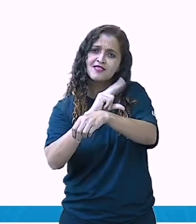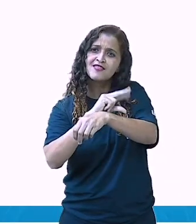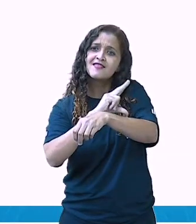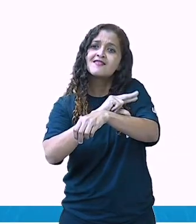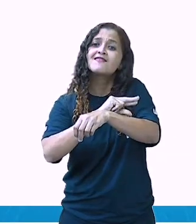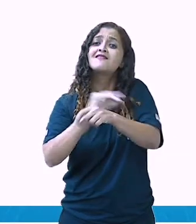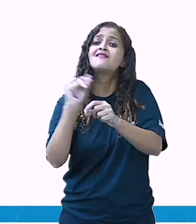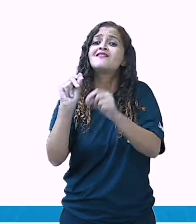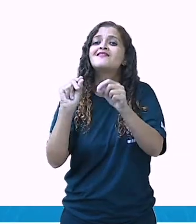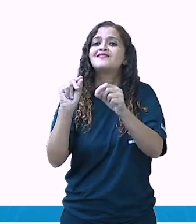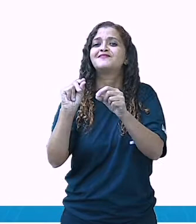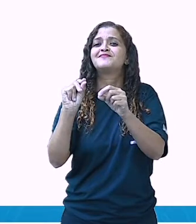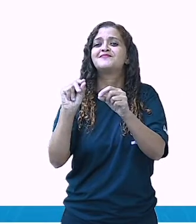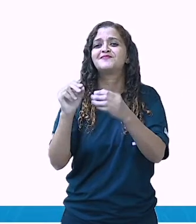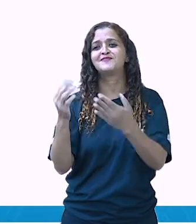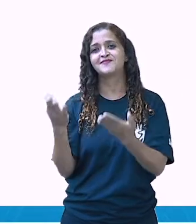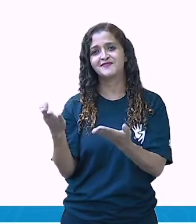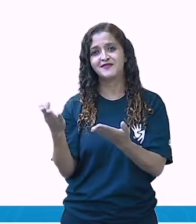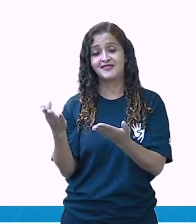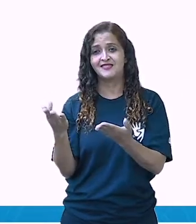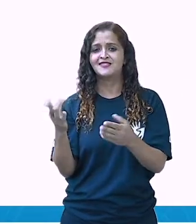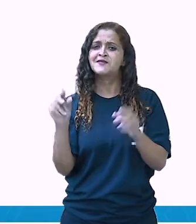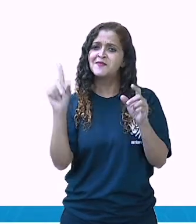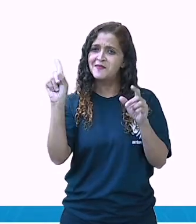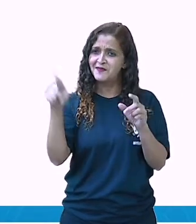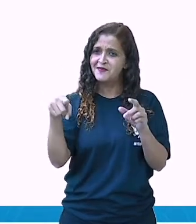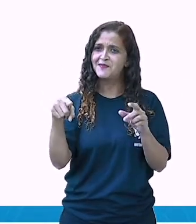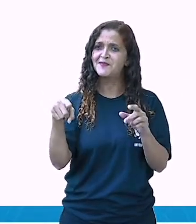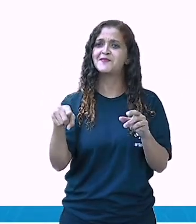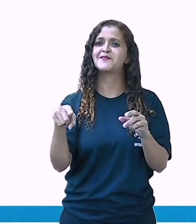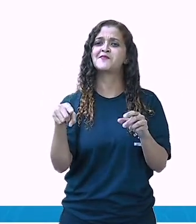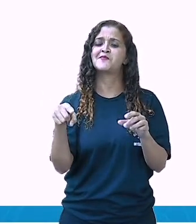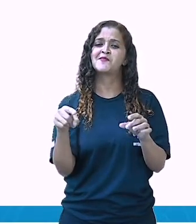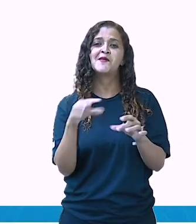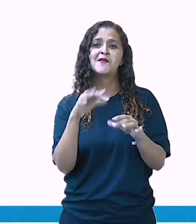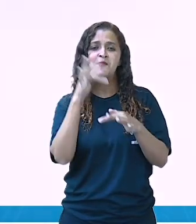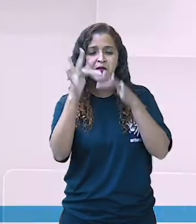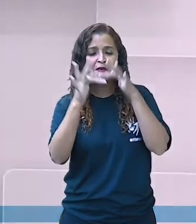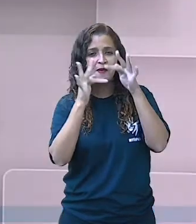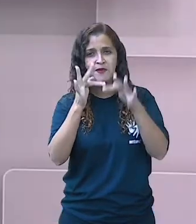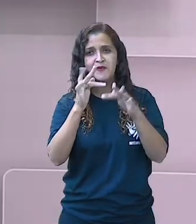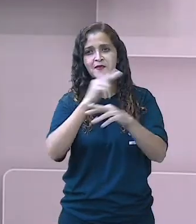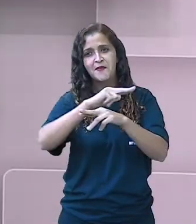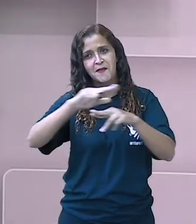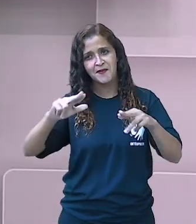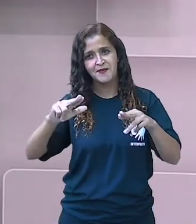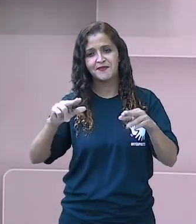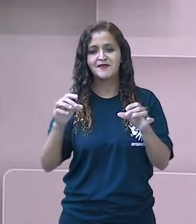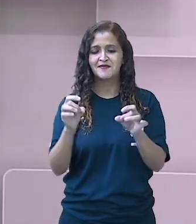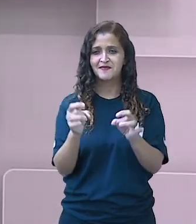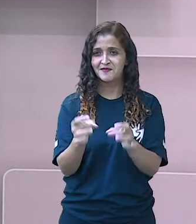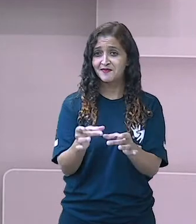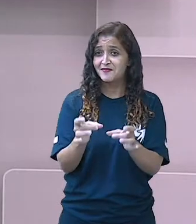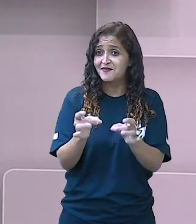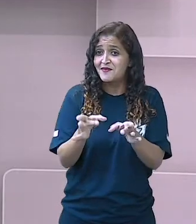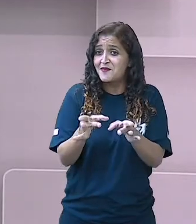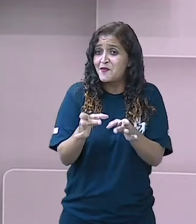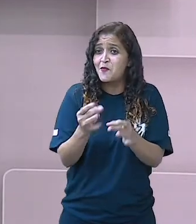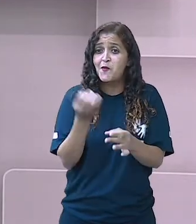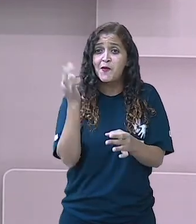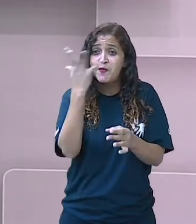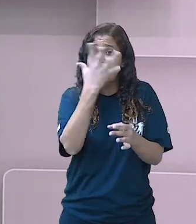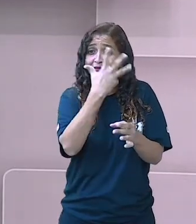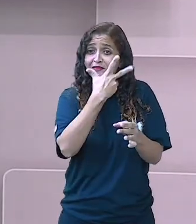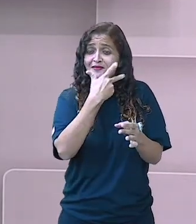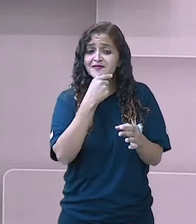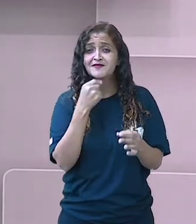leilão, Cecília Meireles. Viu que legal? Este poema, gente, ele é muito bonitinho, todo contextualizado